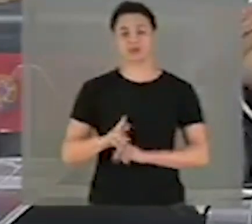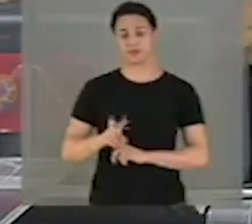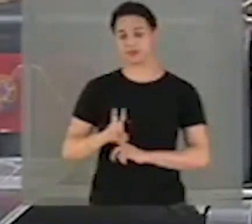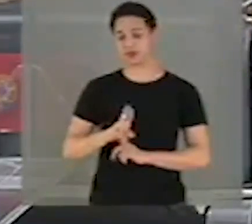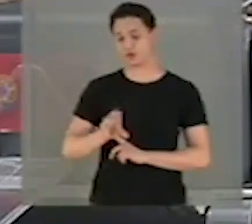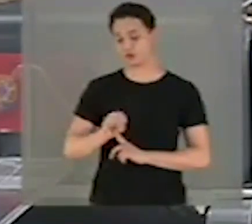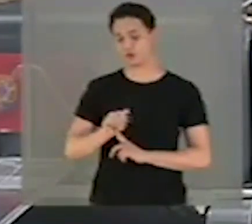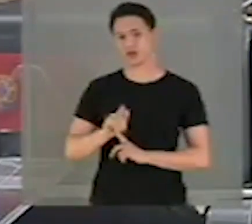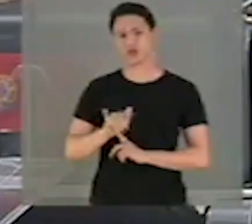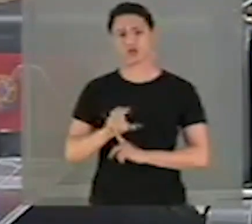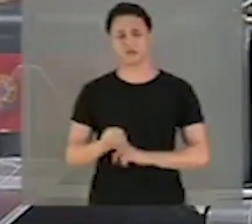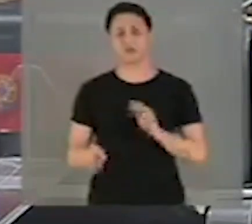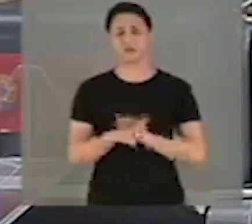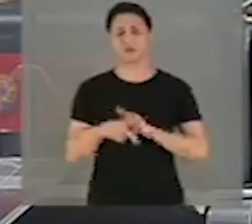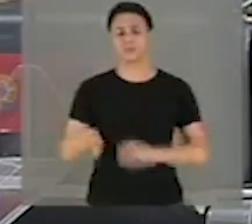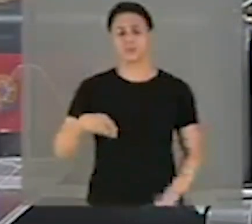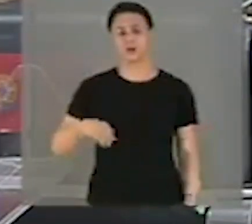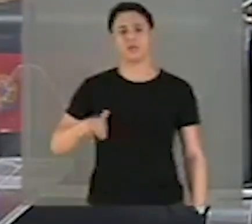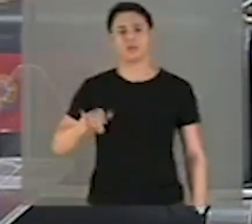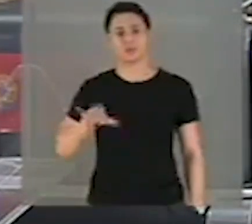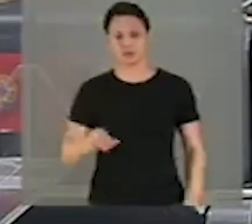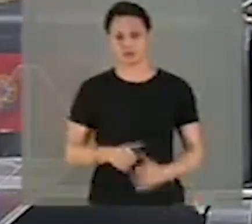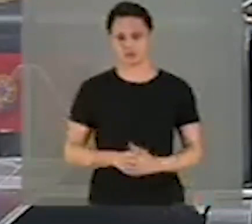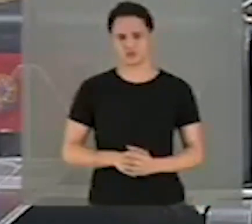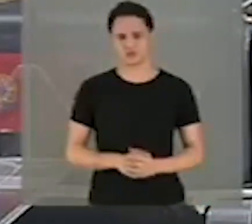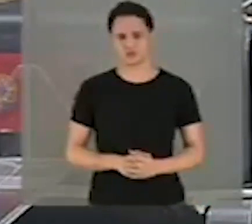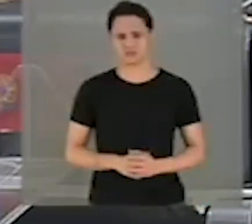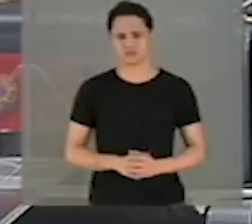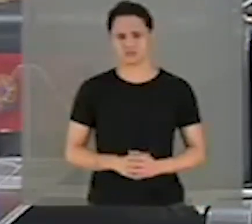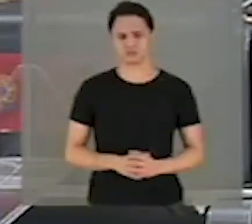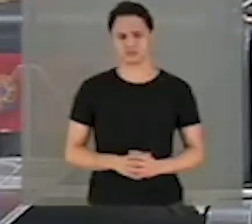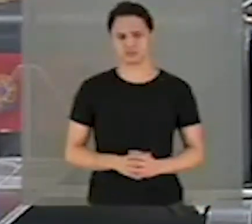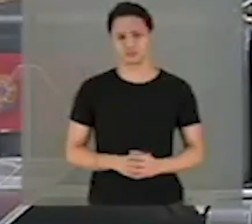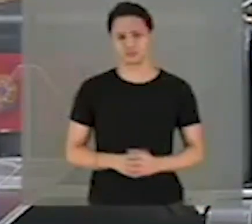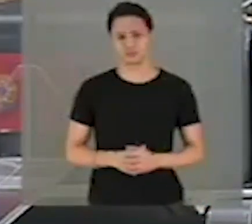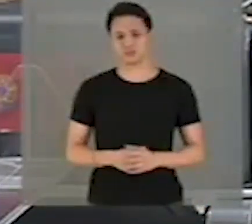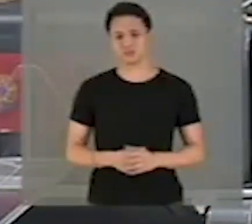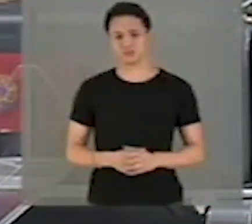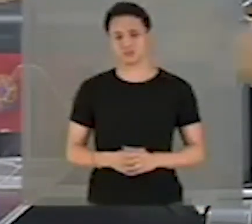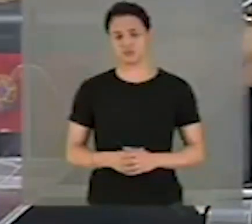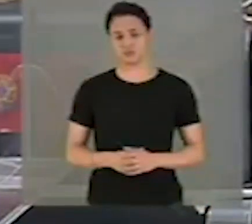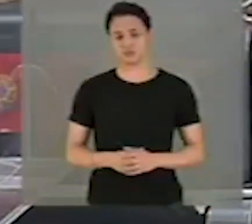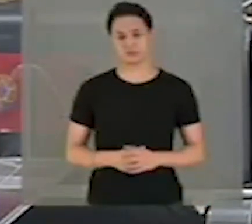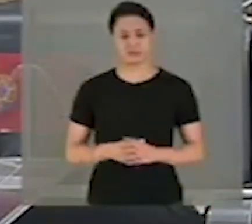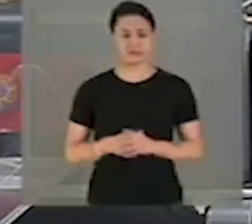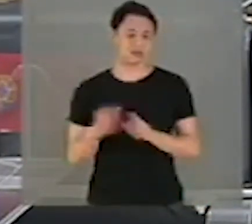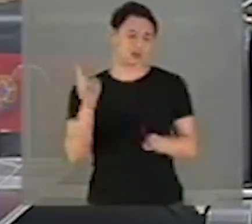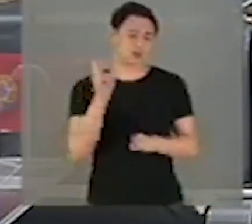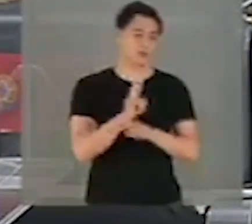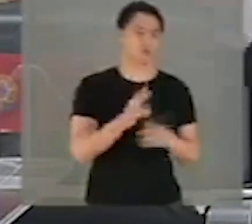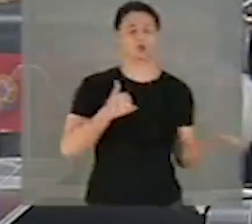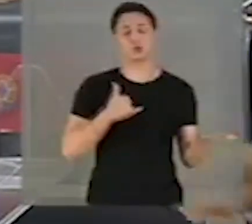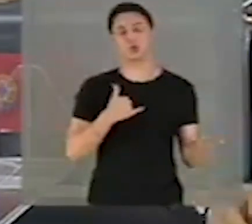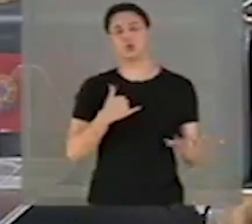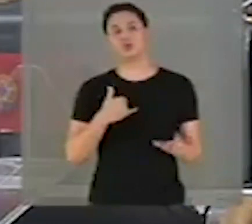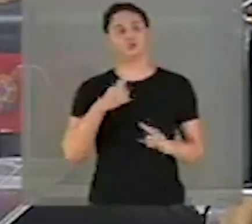médico, o que defende um tipo de procedimento, um tipo de